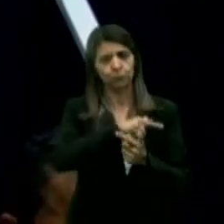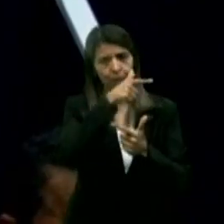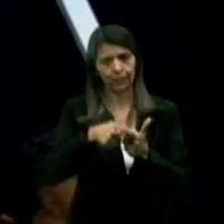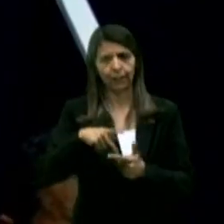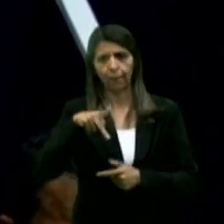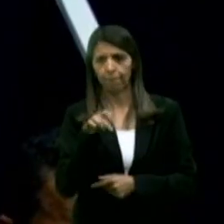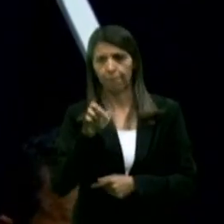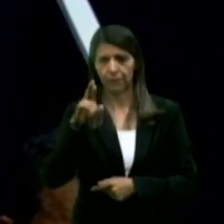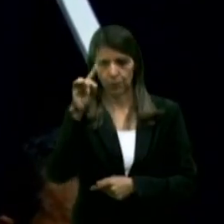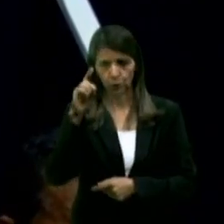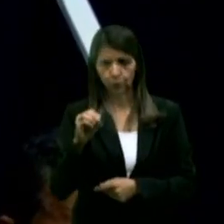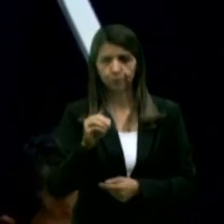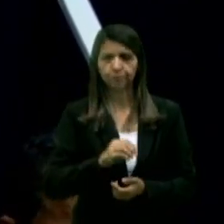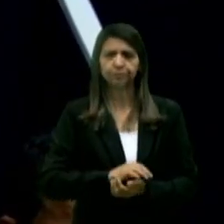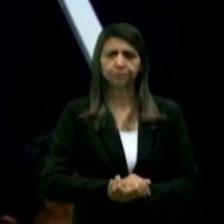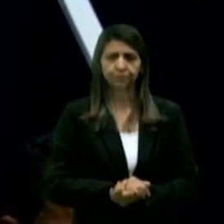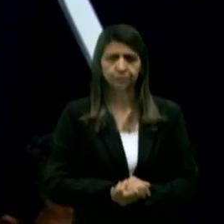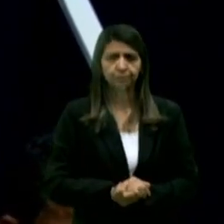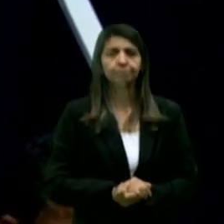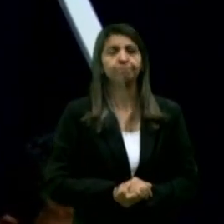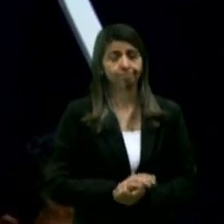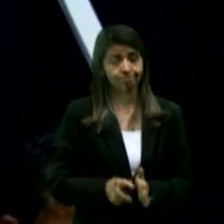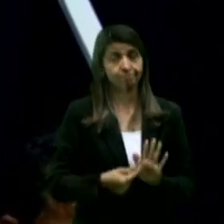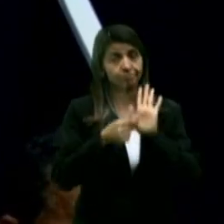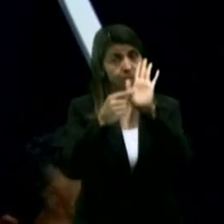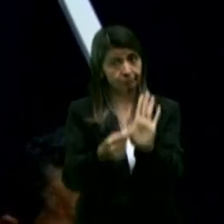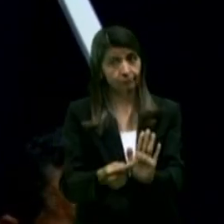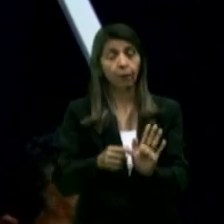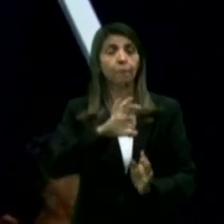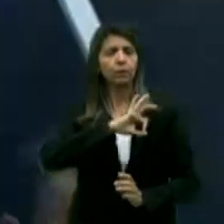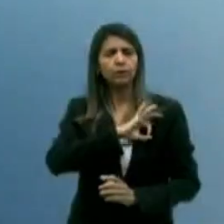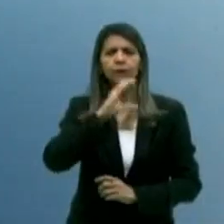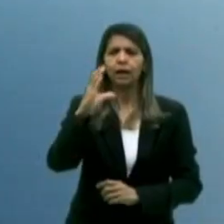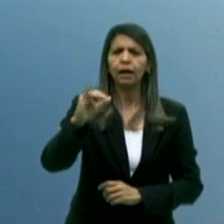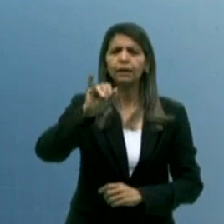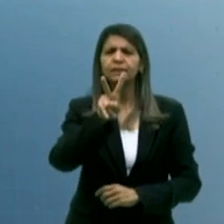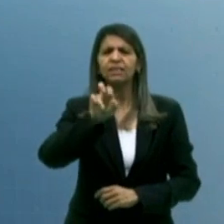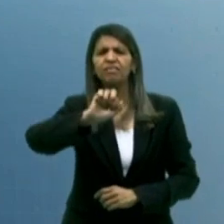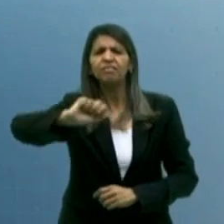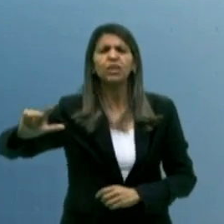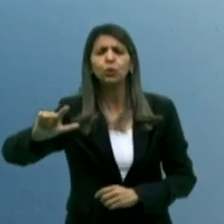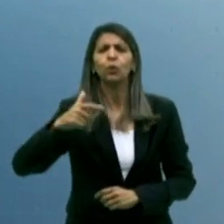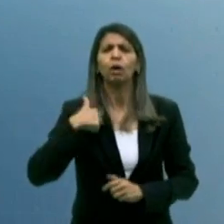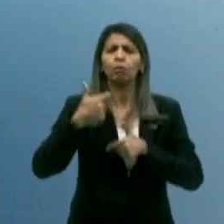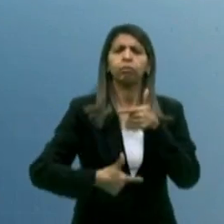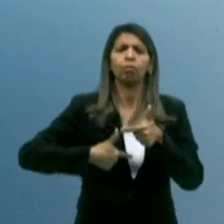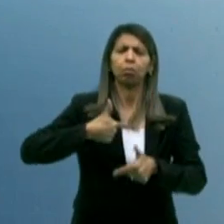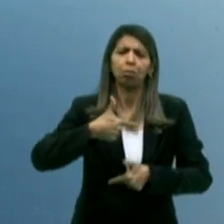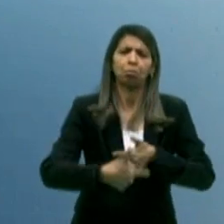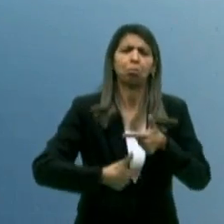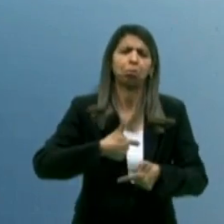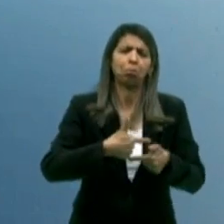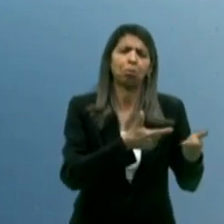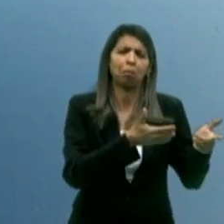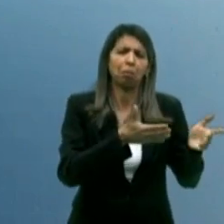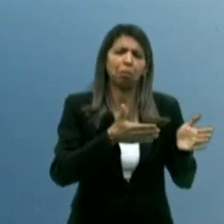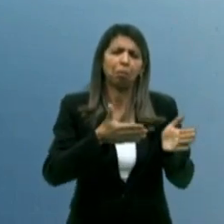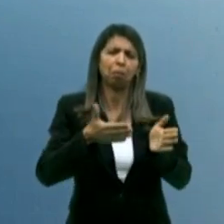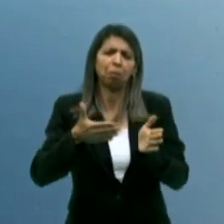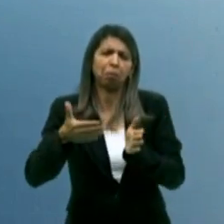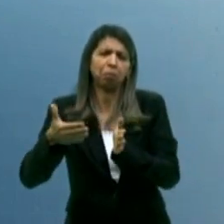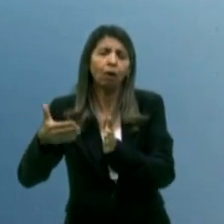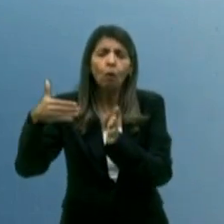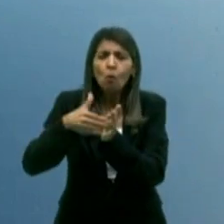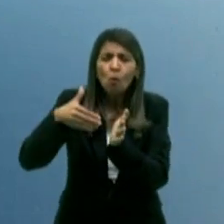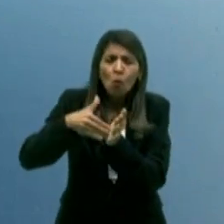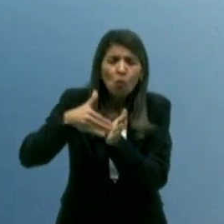Apenas para acrescentar um dado, no caso da Polícia Civil, no final da carreira, aqui na Paraíba, existe uma remuneração